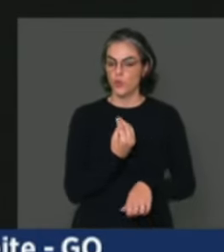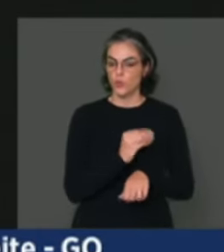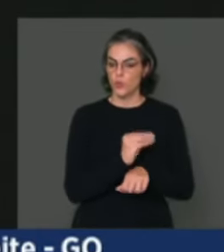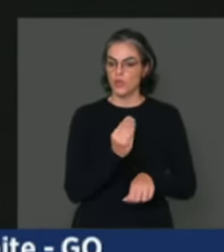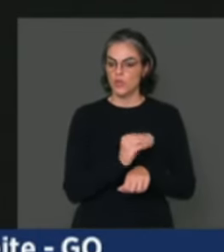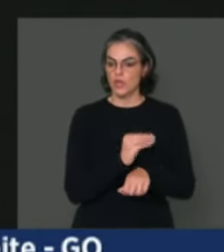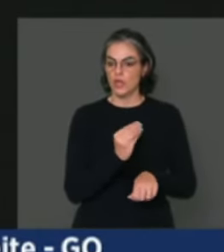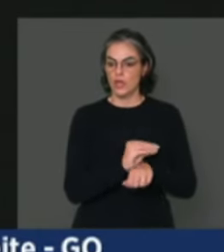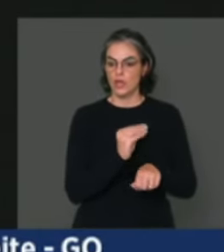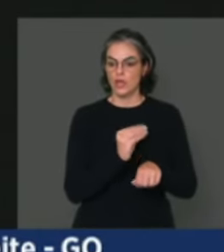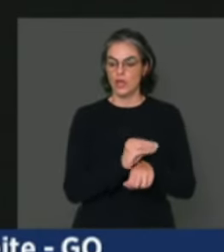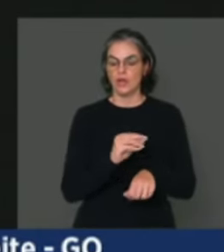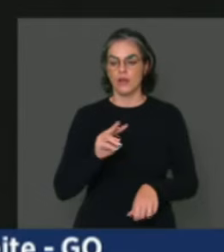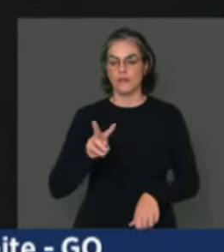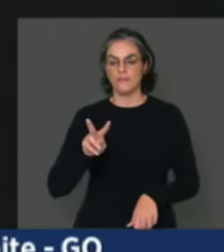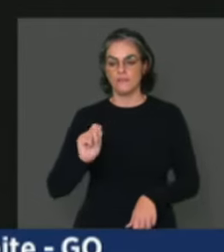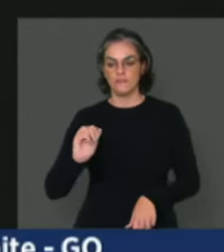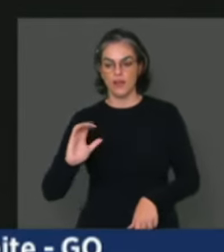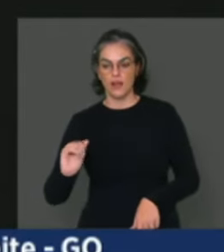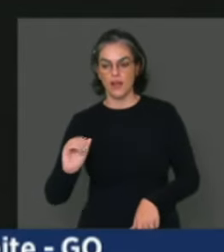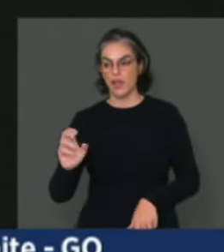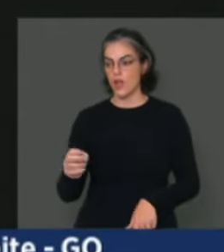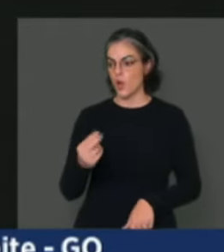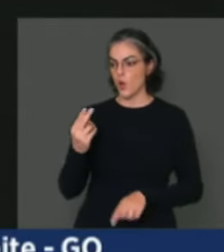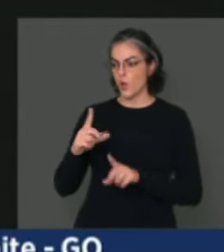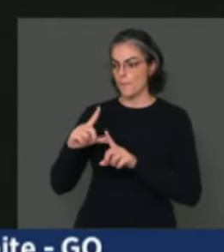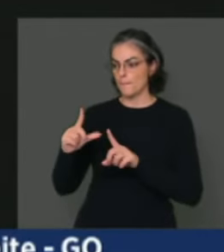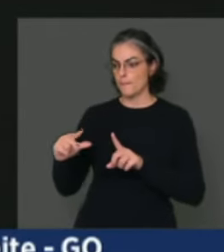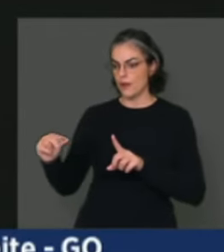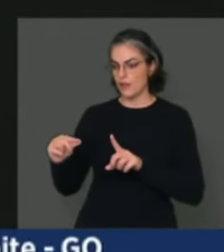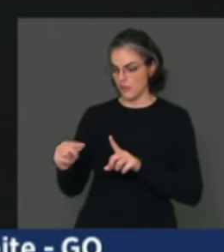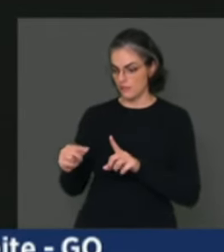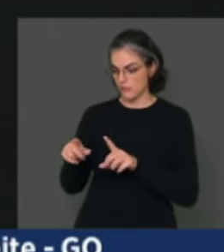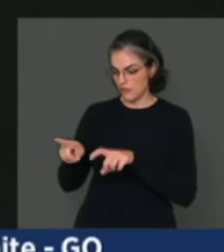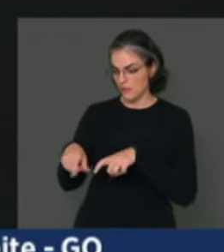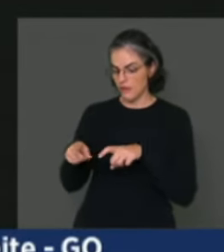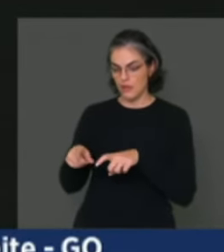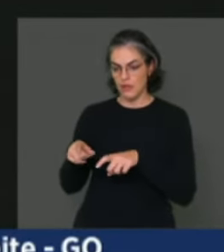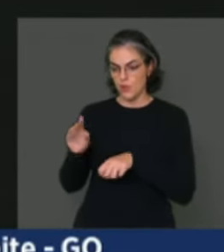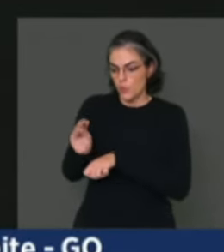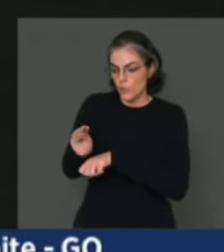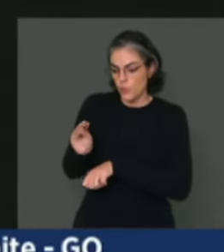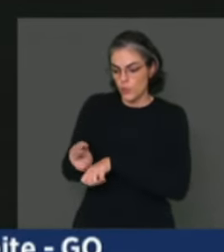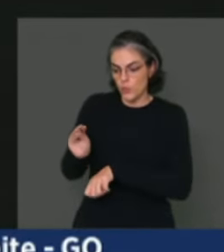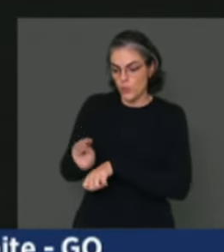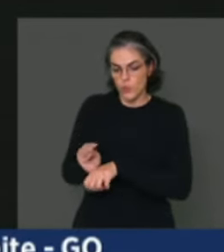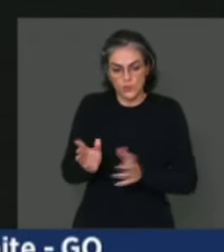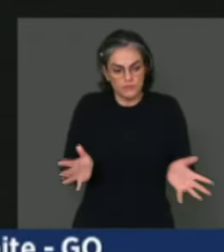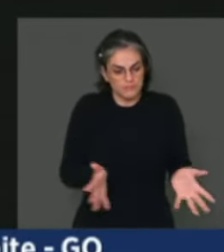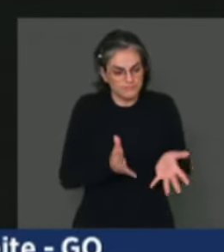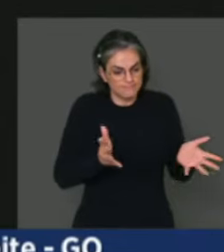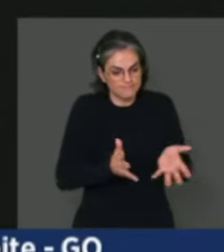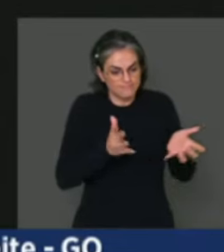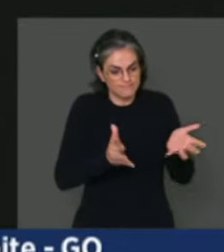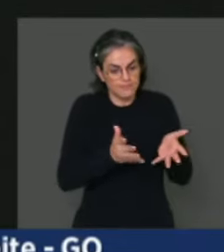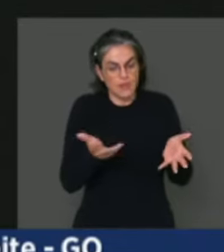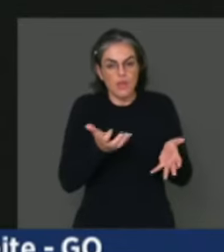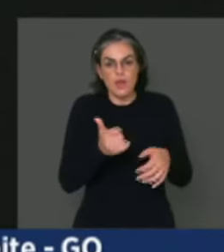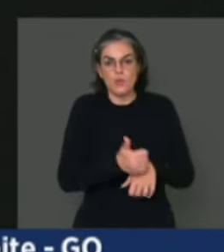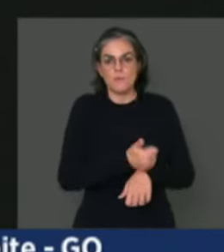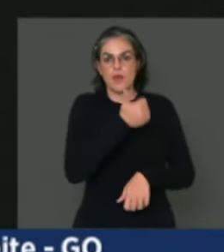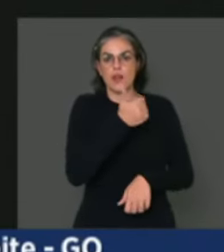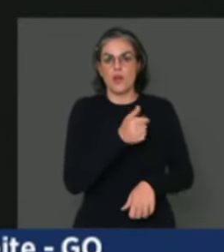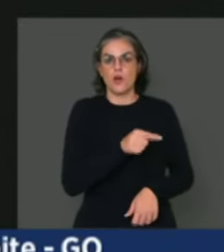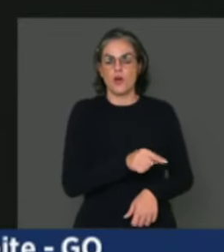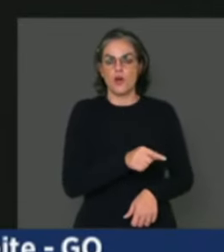e a planta, de uma maneira integrada, buscando um melhor resultado. Observando a